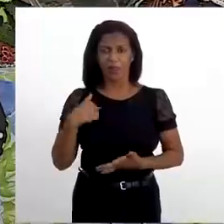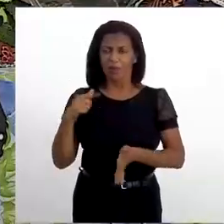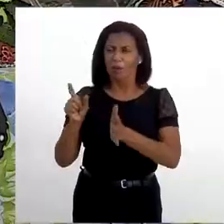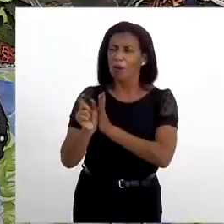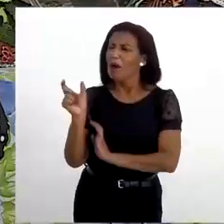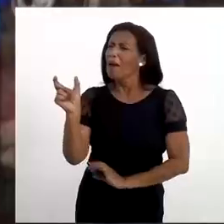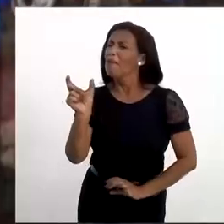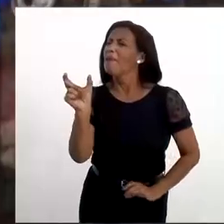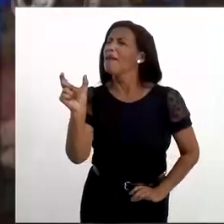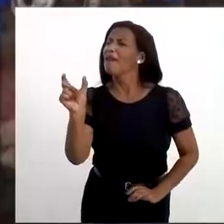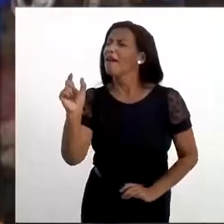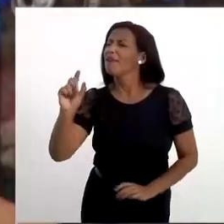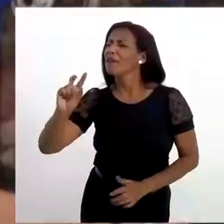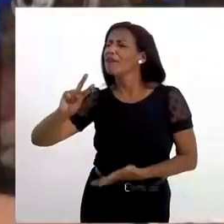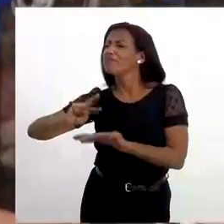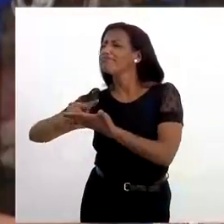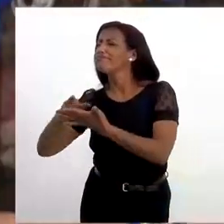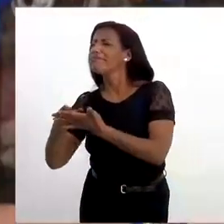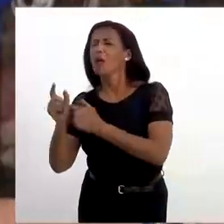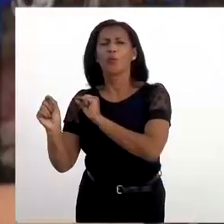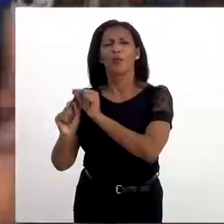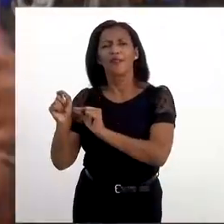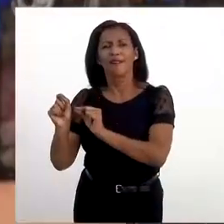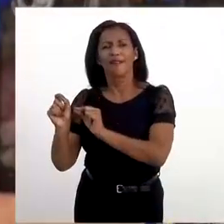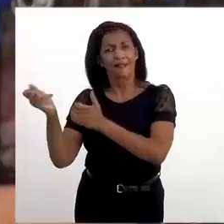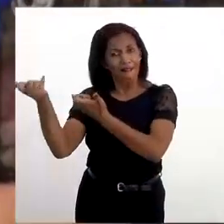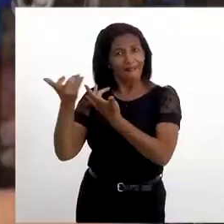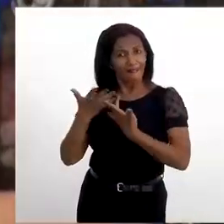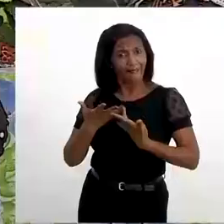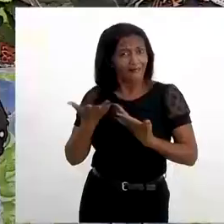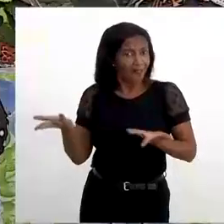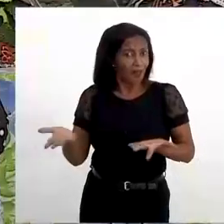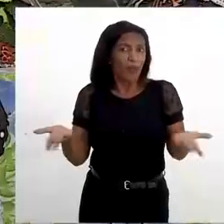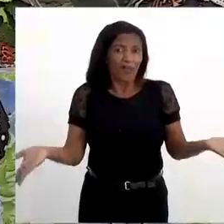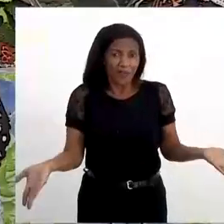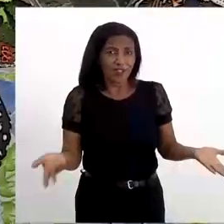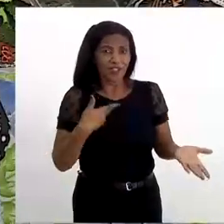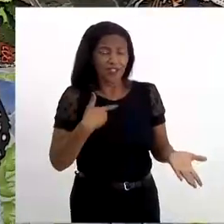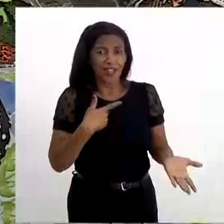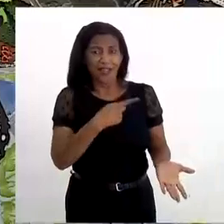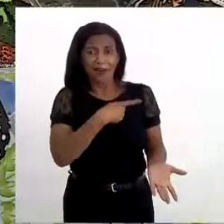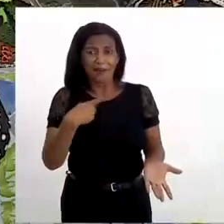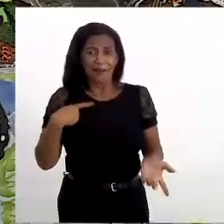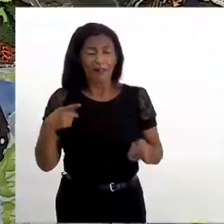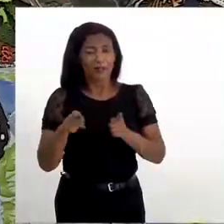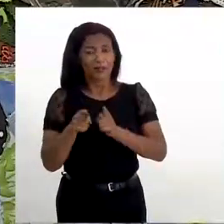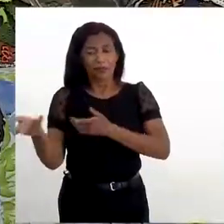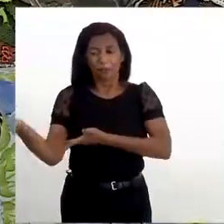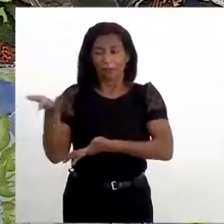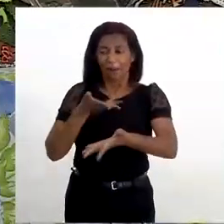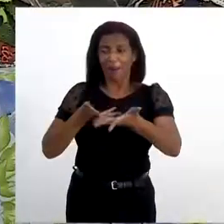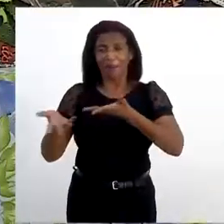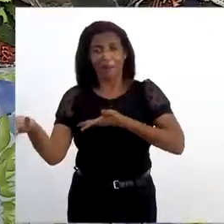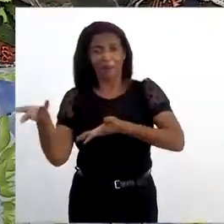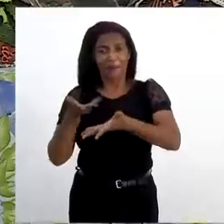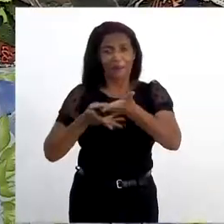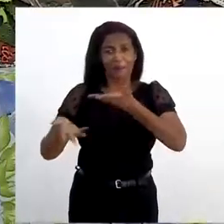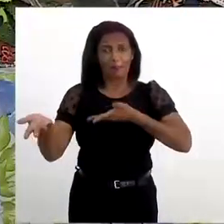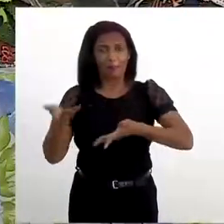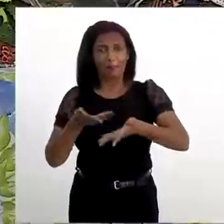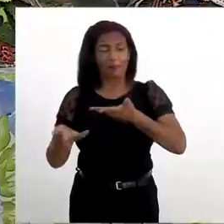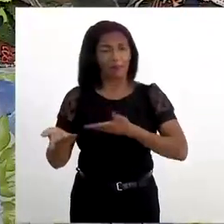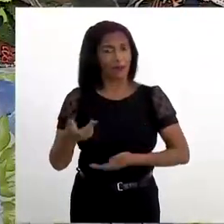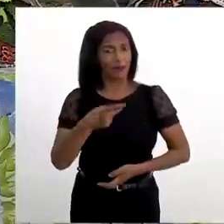palavra quer dizer isso? Olha que maravilha. Não é que a gente quer essa unidade? Muito bom. Pastor Ayur, ele faz... Pastor Ayur